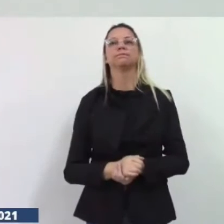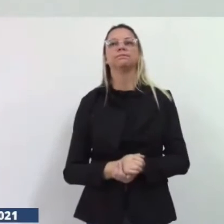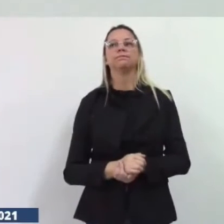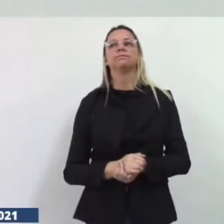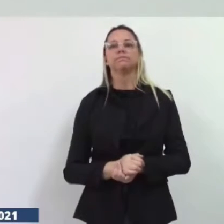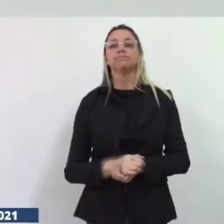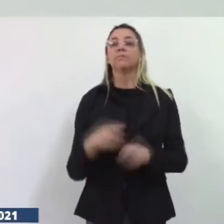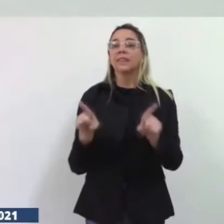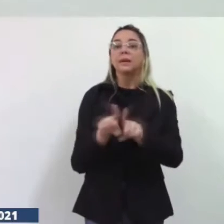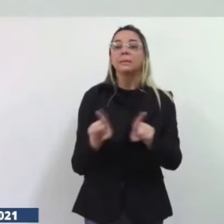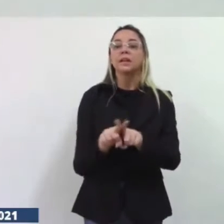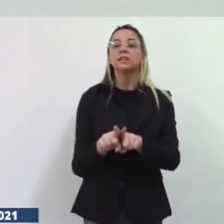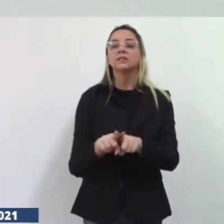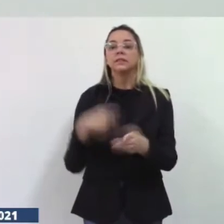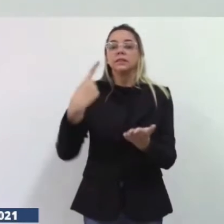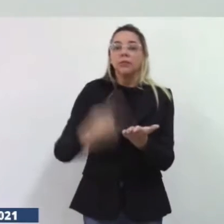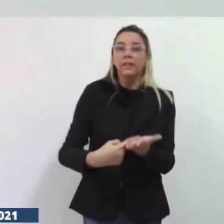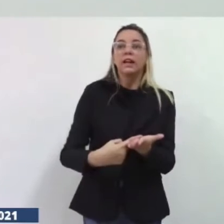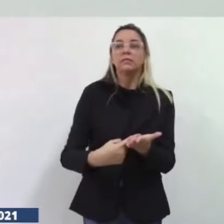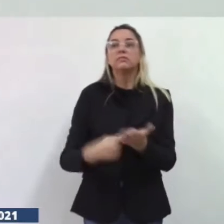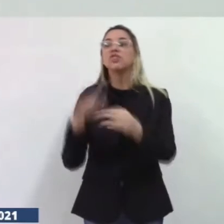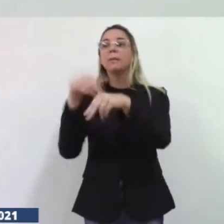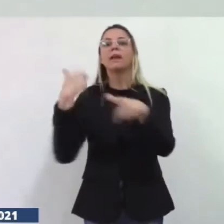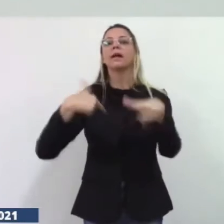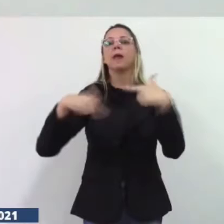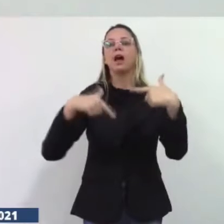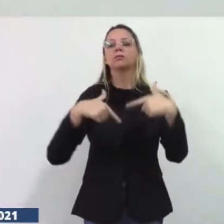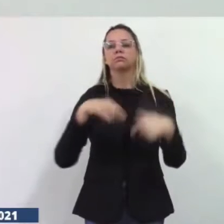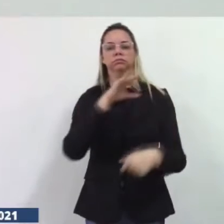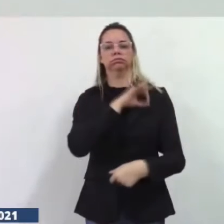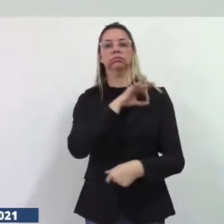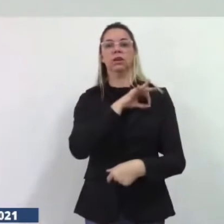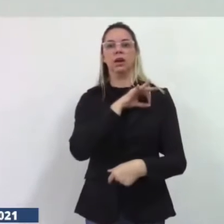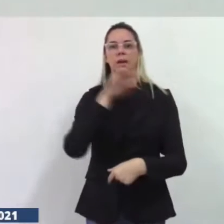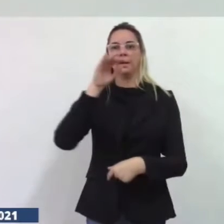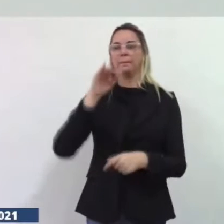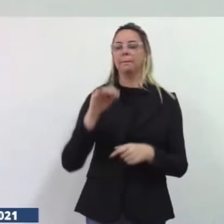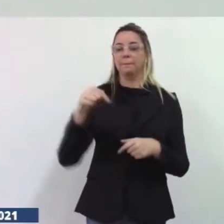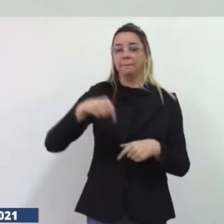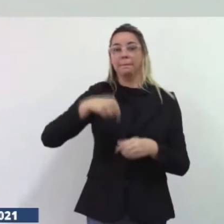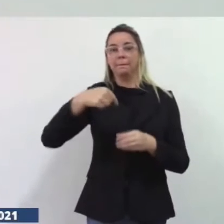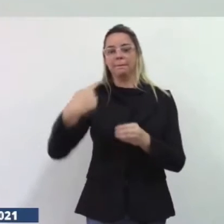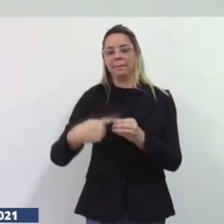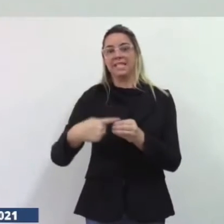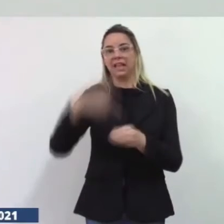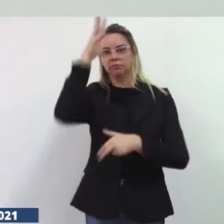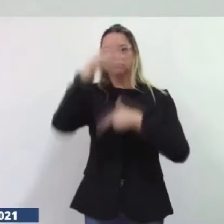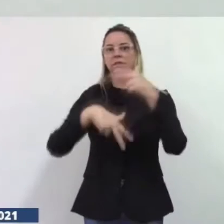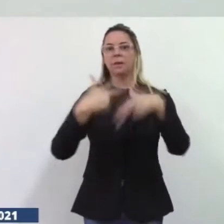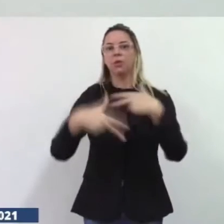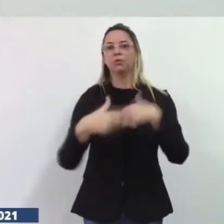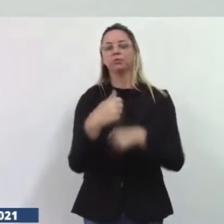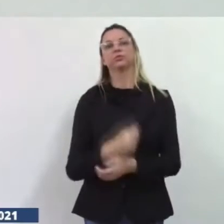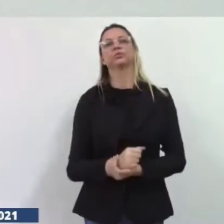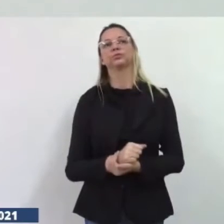mais guardas municipais faça o treinamento para que possa